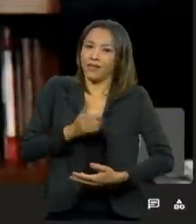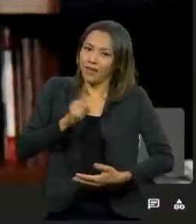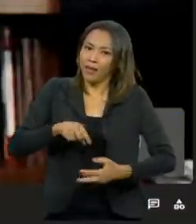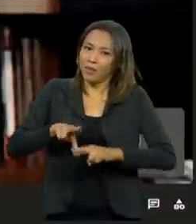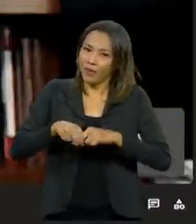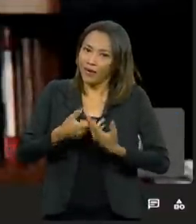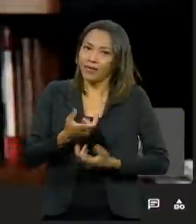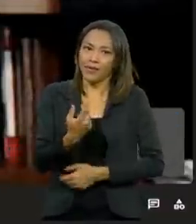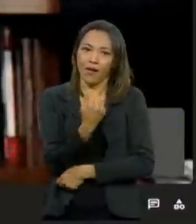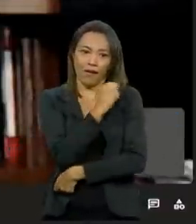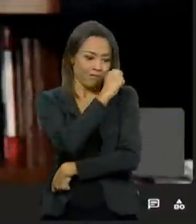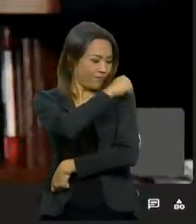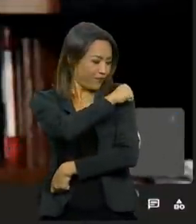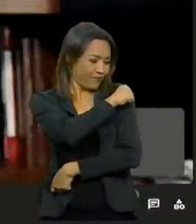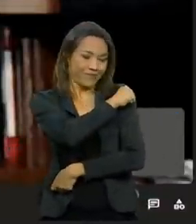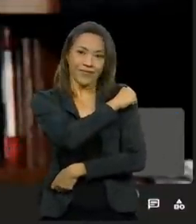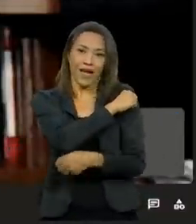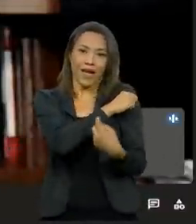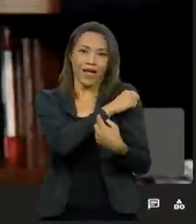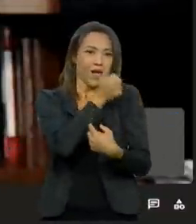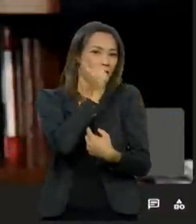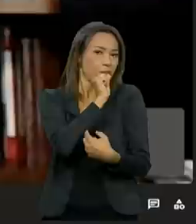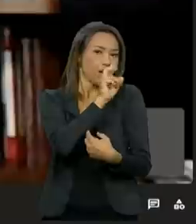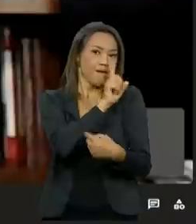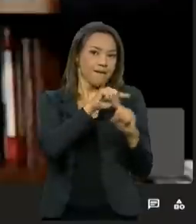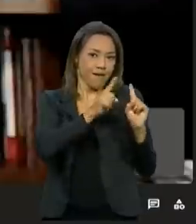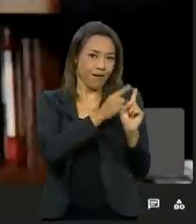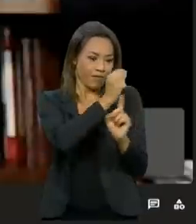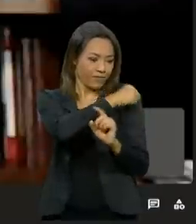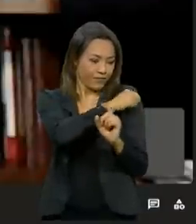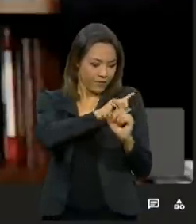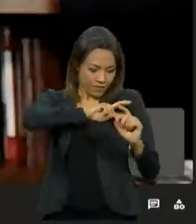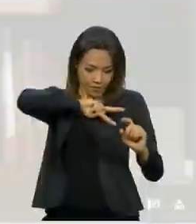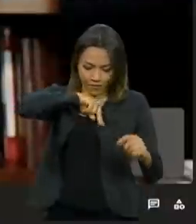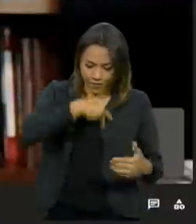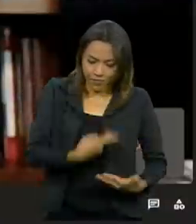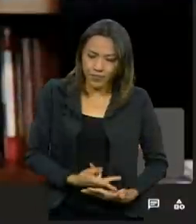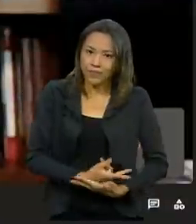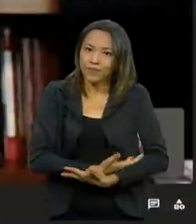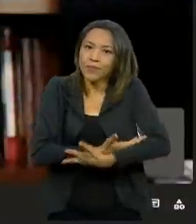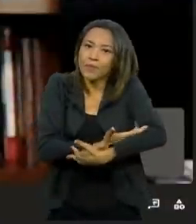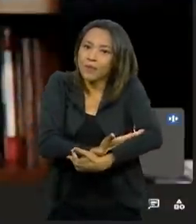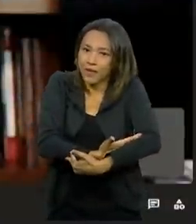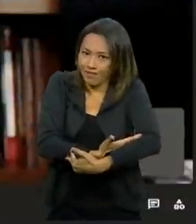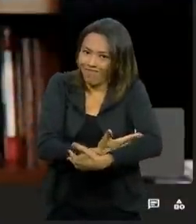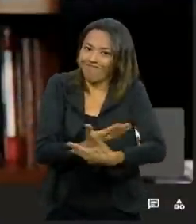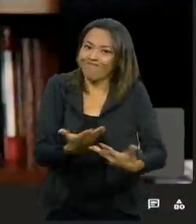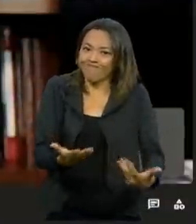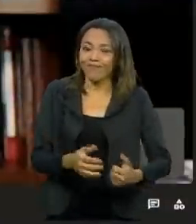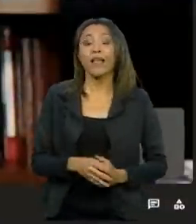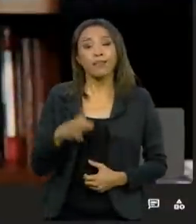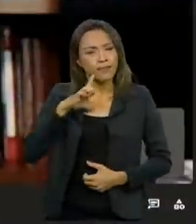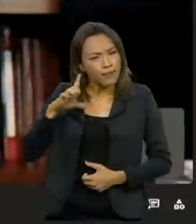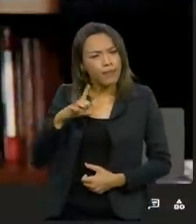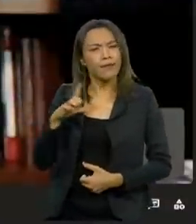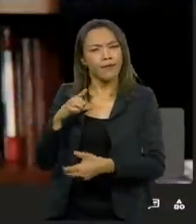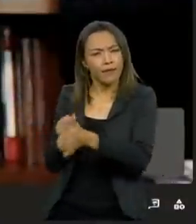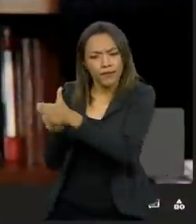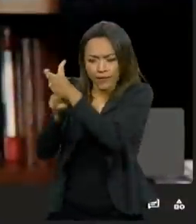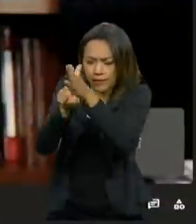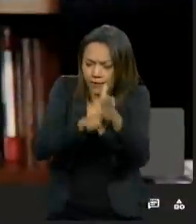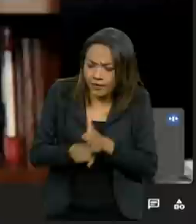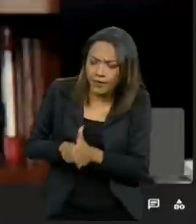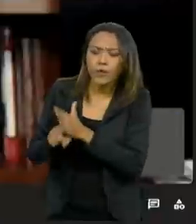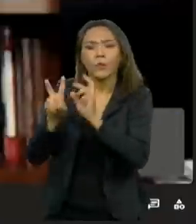passagem transplacentária desses anticorpos ainda dentro do útero. Já há estudos e estudos feitos